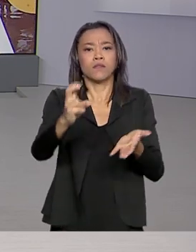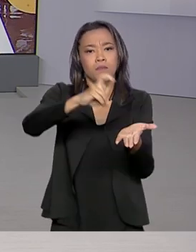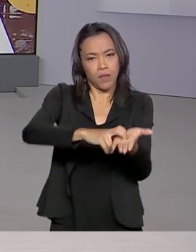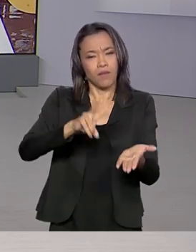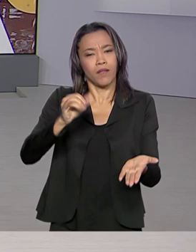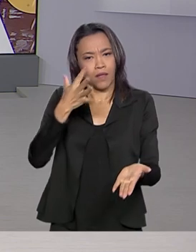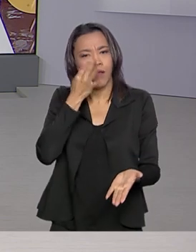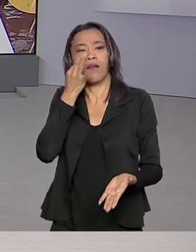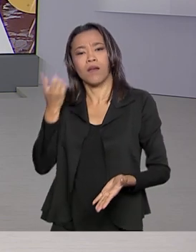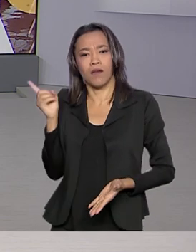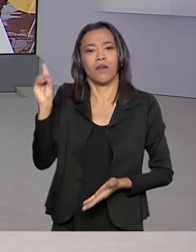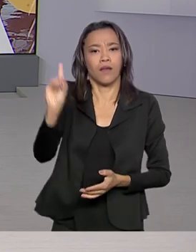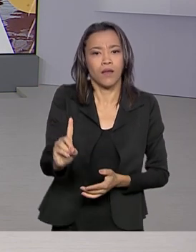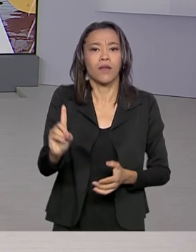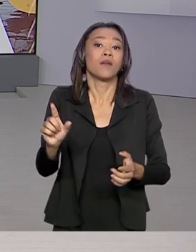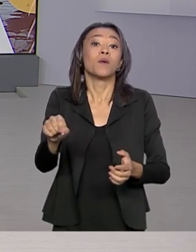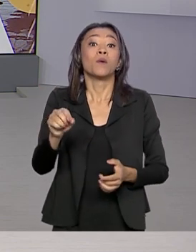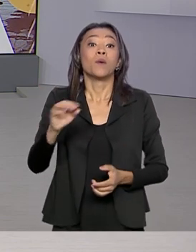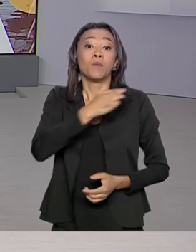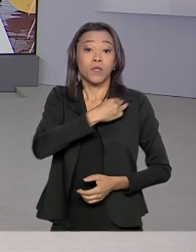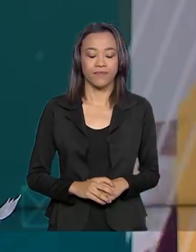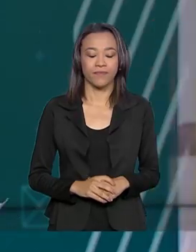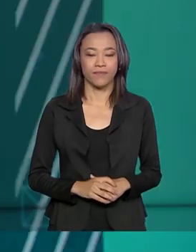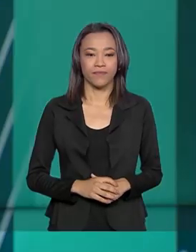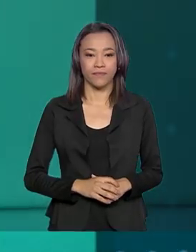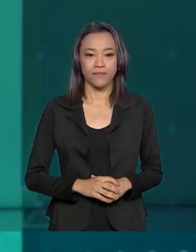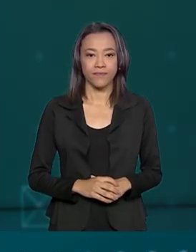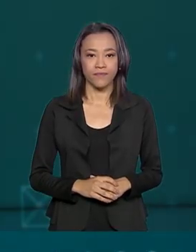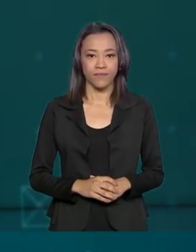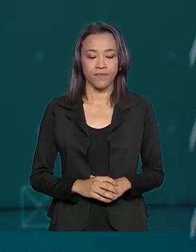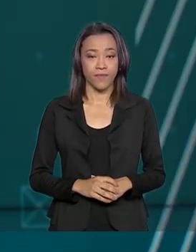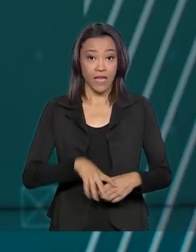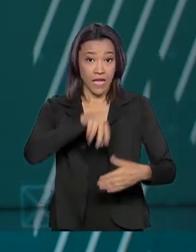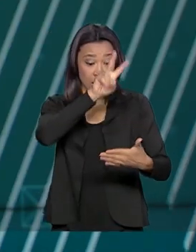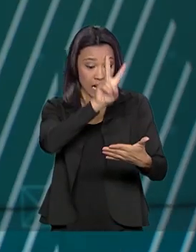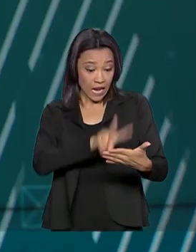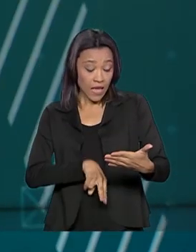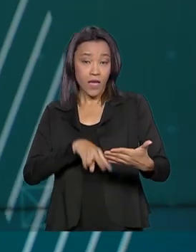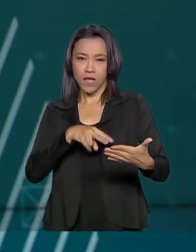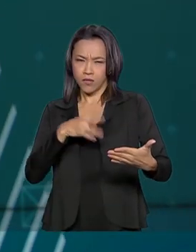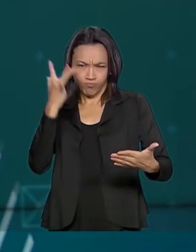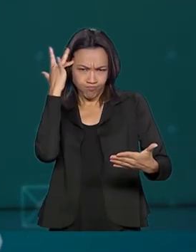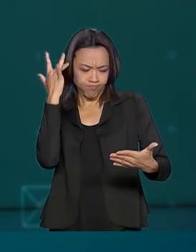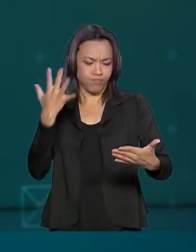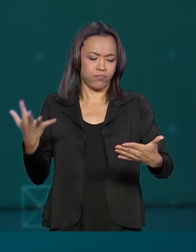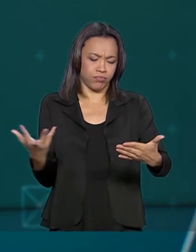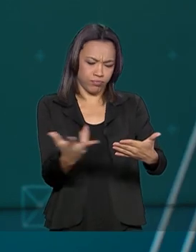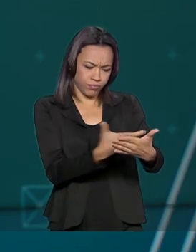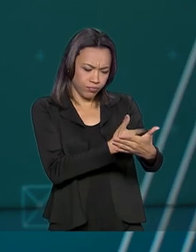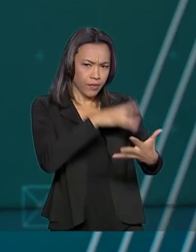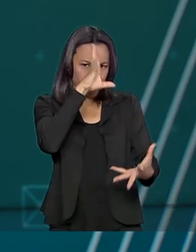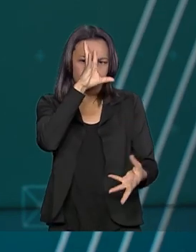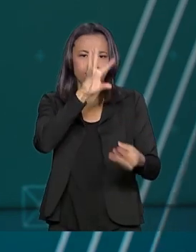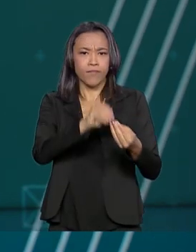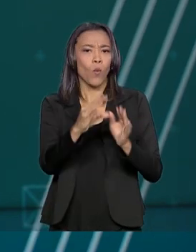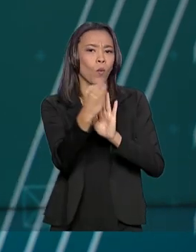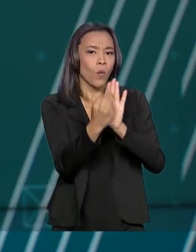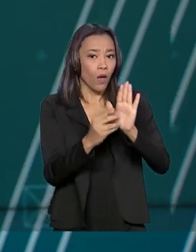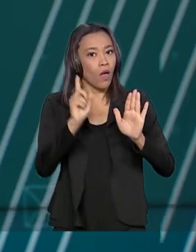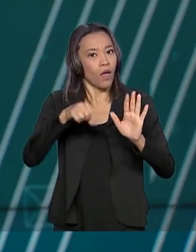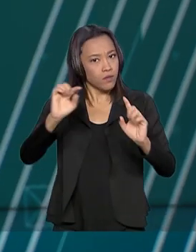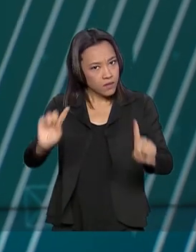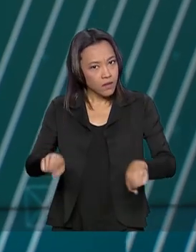presença do ministro da CGU, Wagner Rosário. Ler de maneira fluente e compreender o conteúdo são